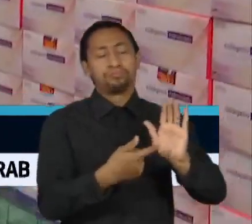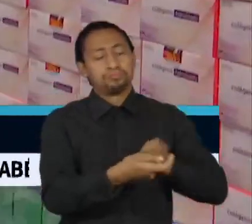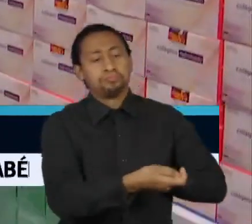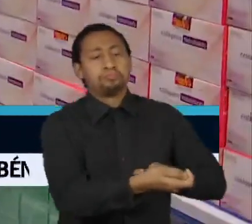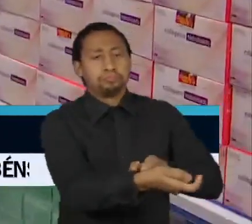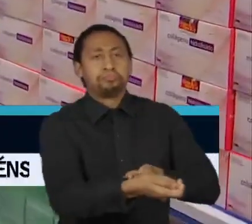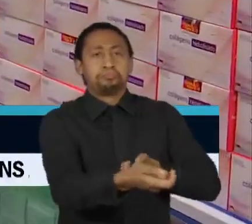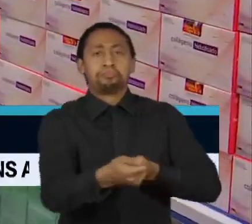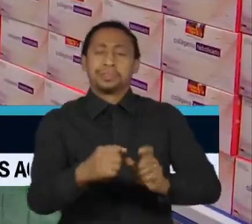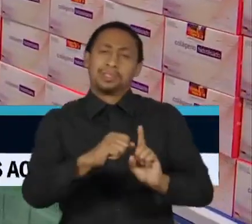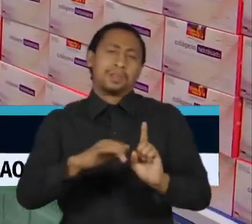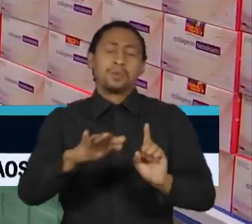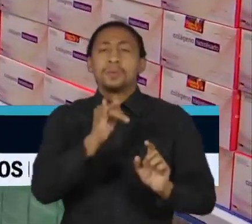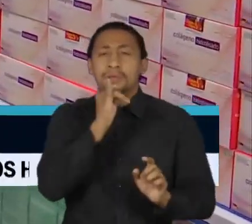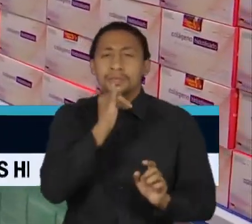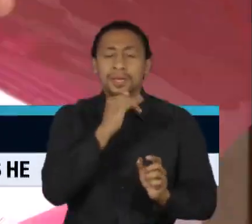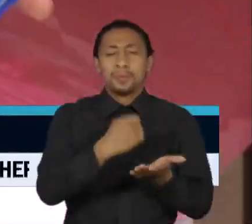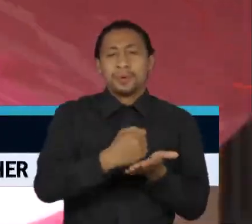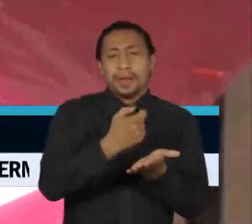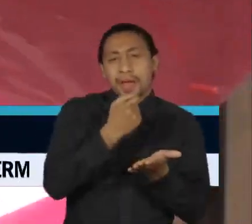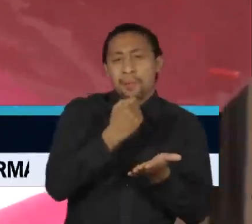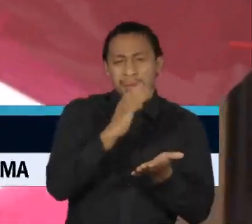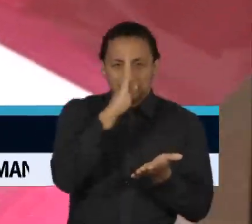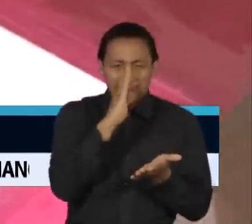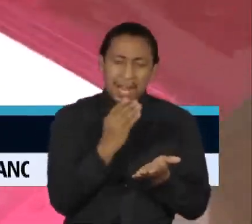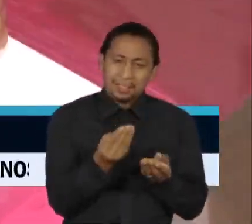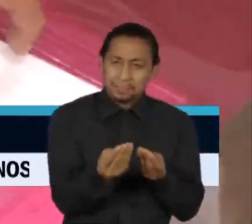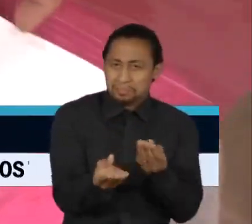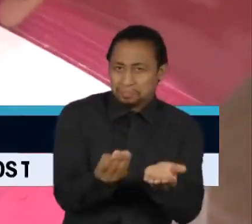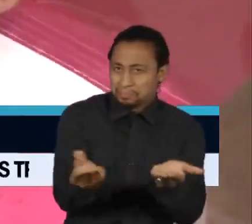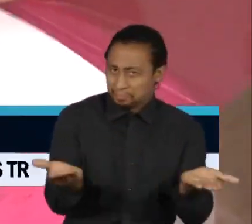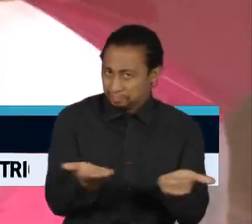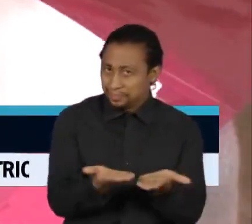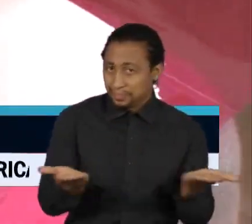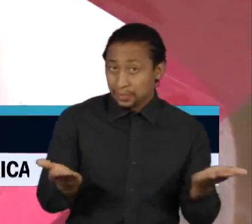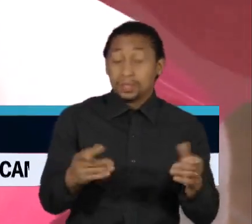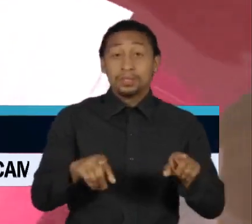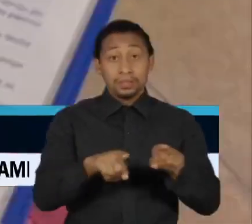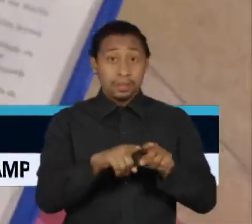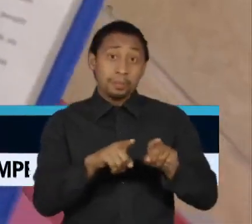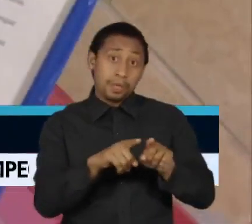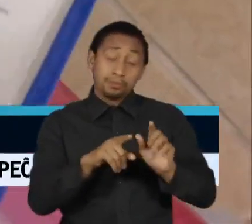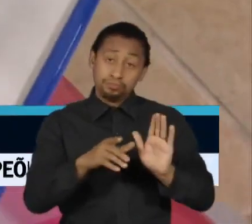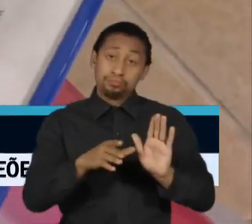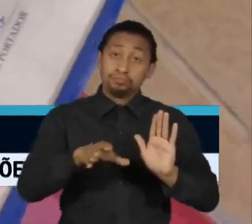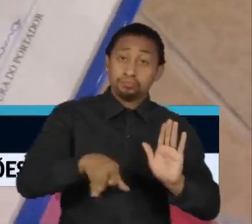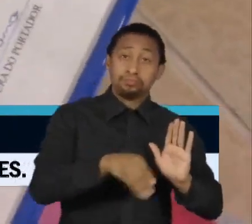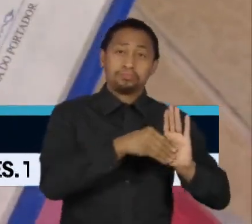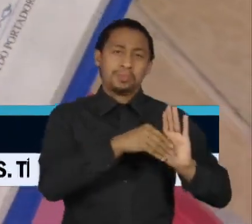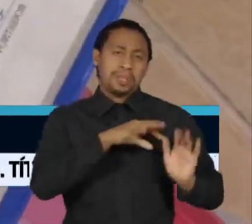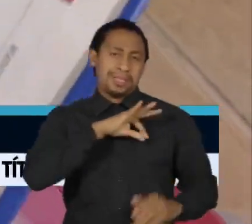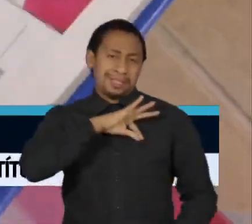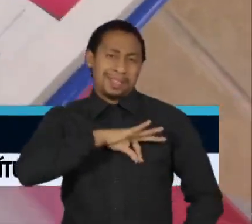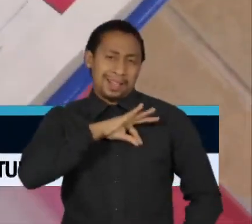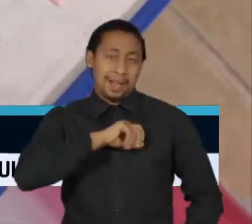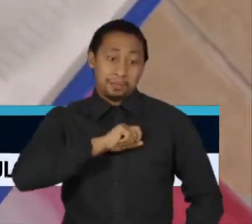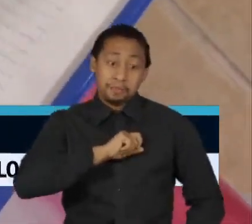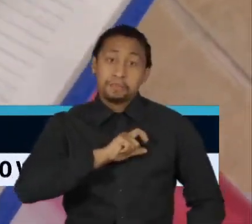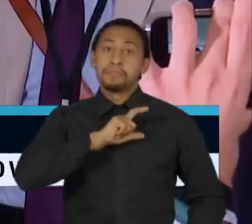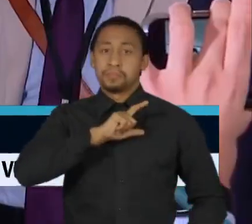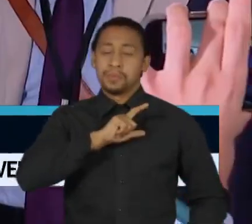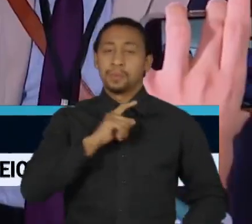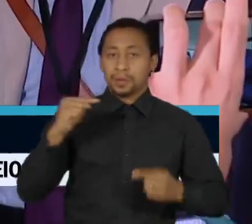programas sociais como farmácia popular e cria espaço para conceder um aumento do salário mínimo acima da